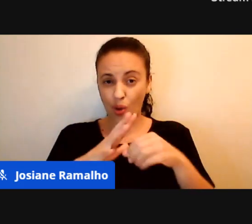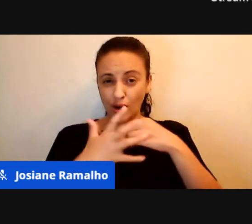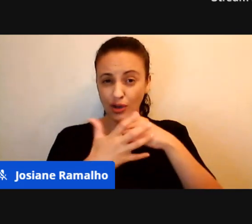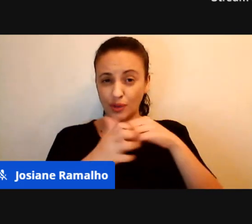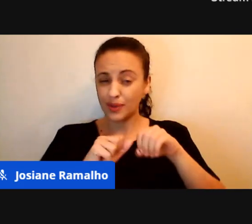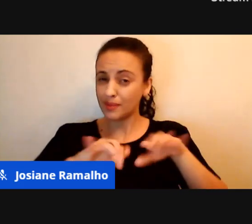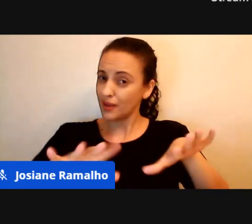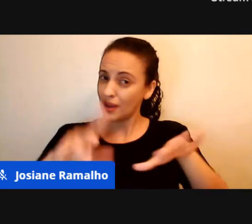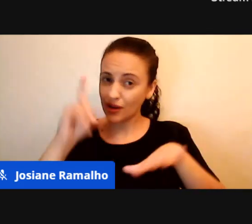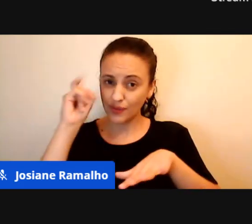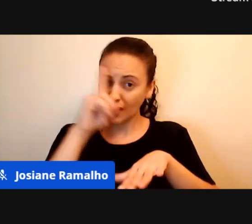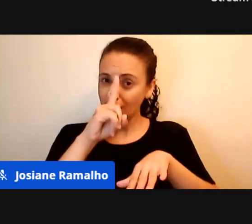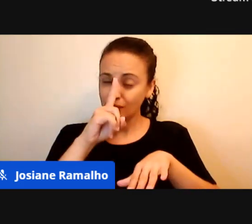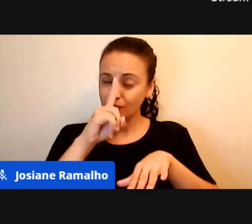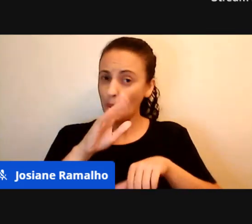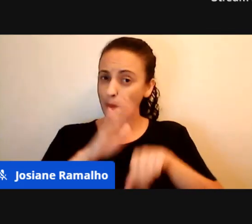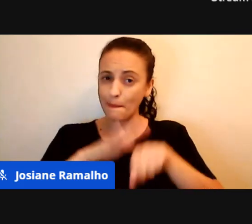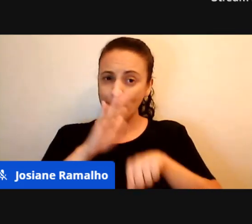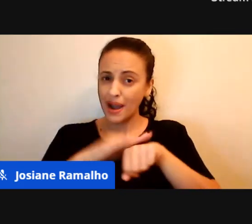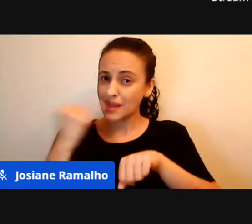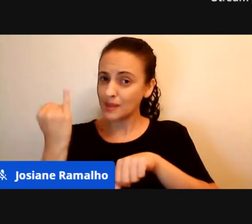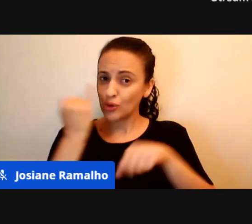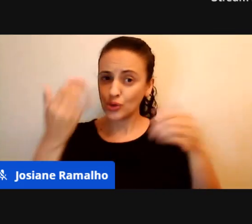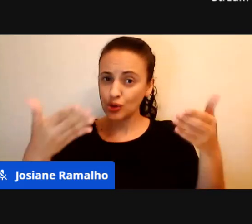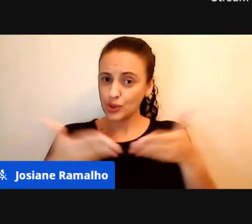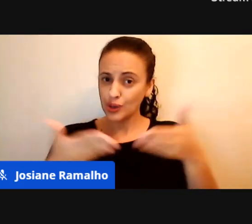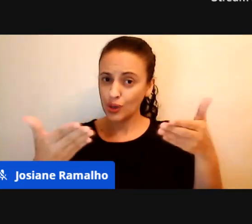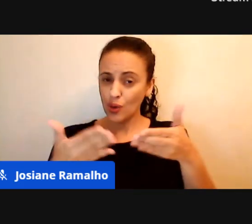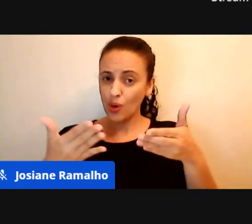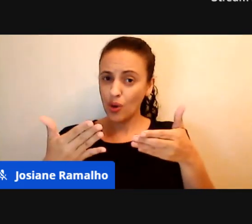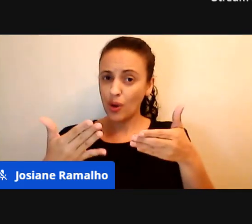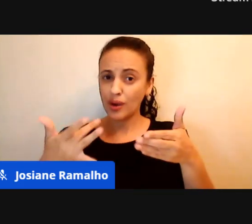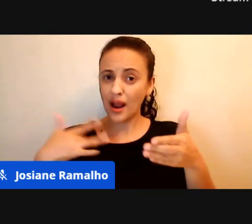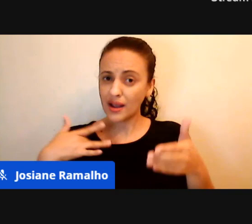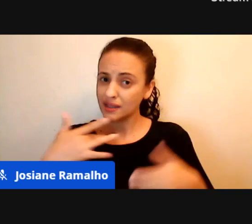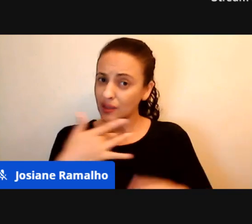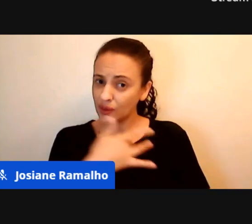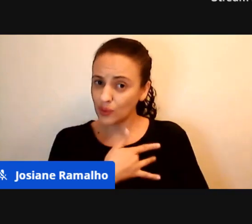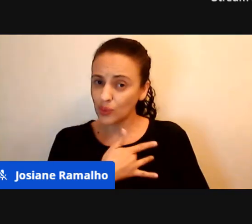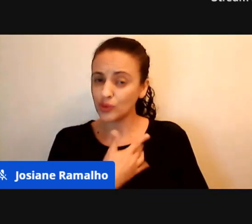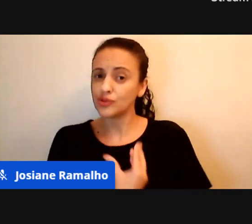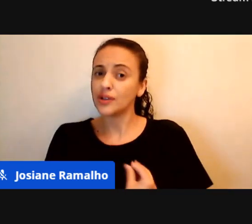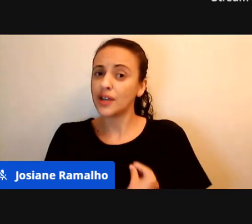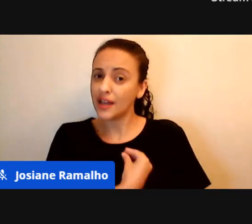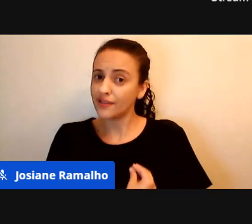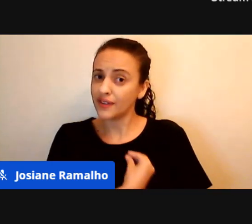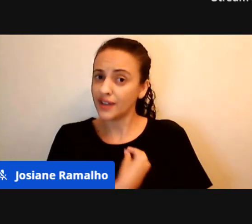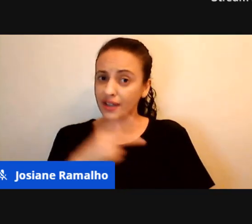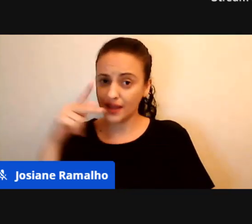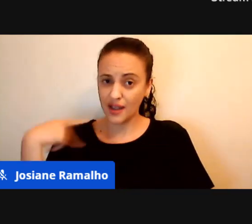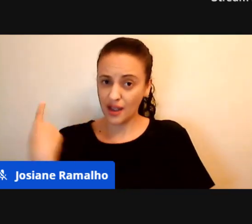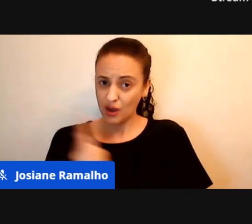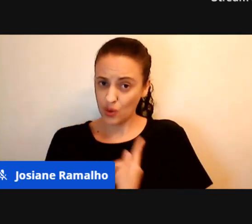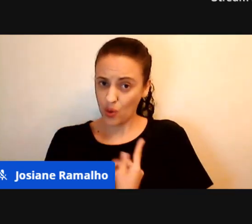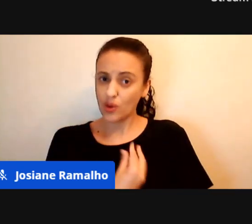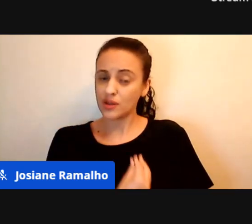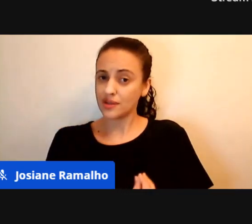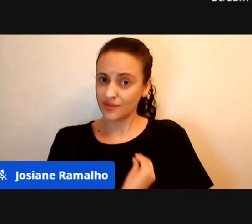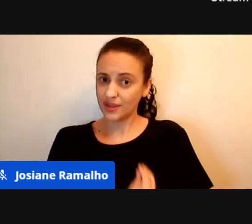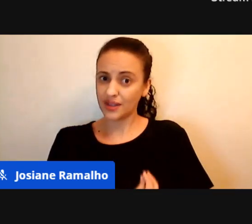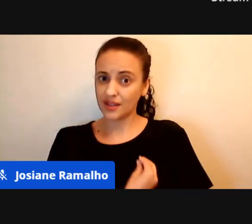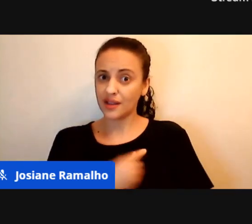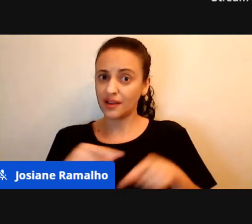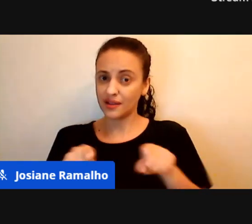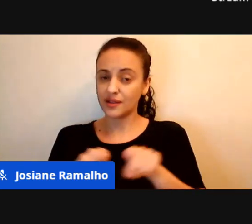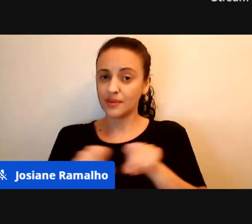nossas crianças, e o nós estamos fazendo remotamente aquilo que é possível ser feito,